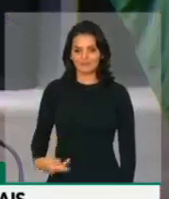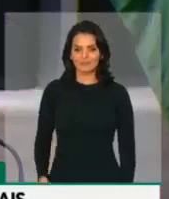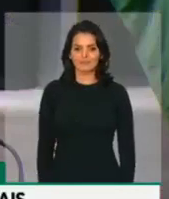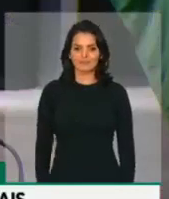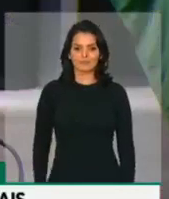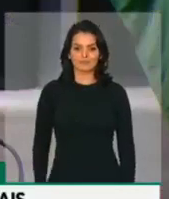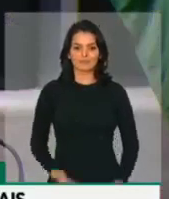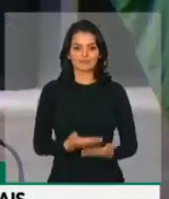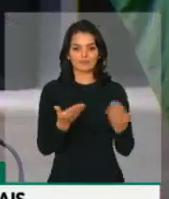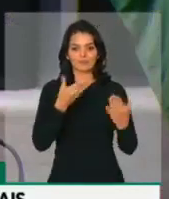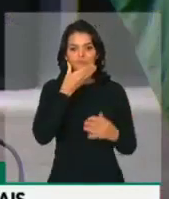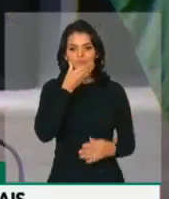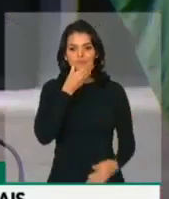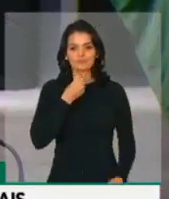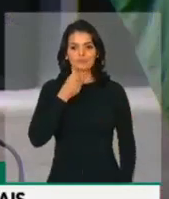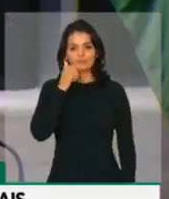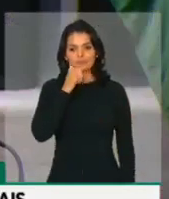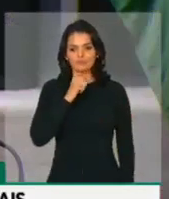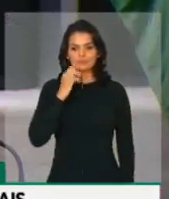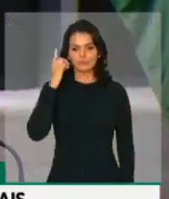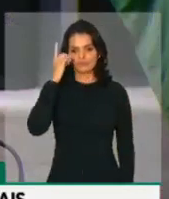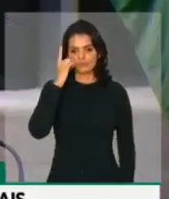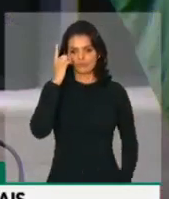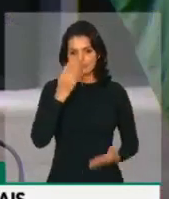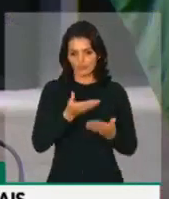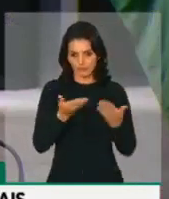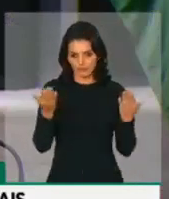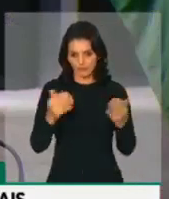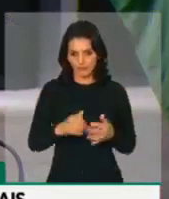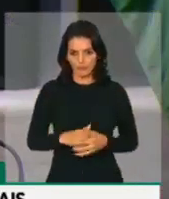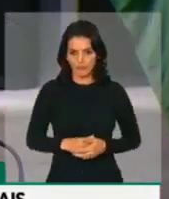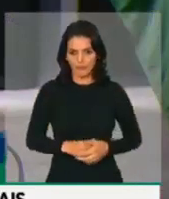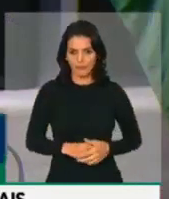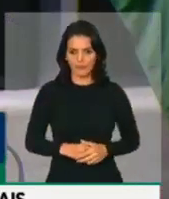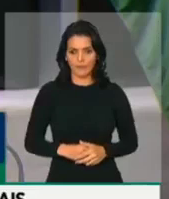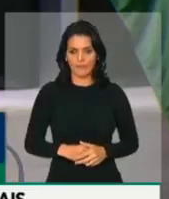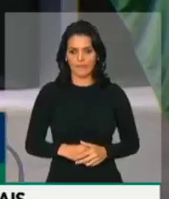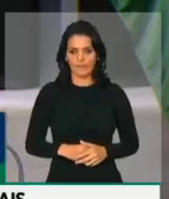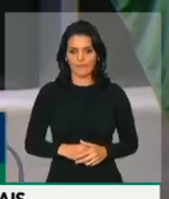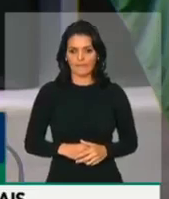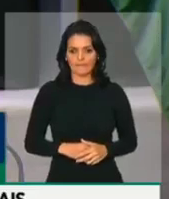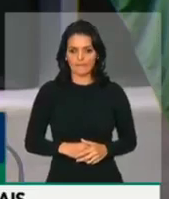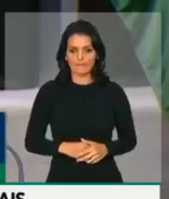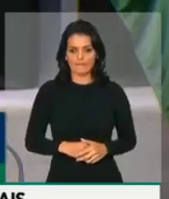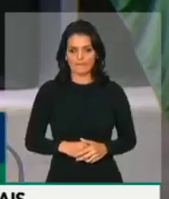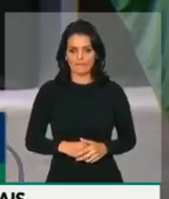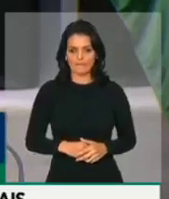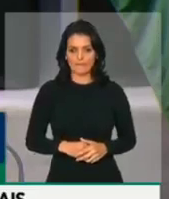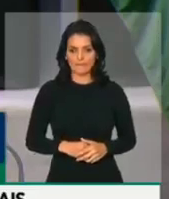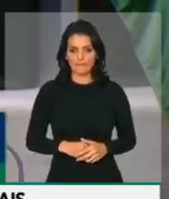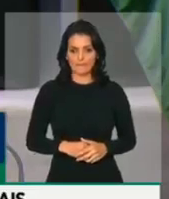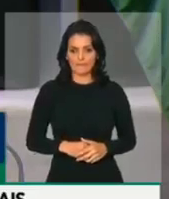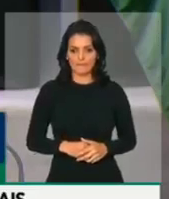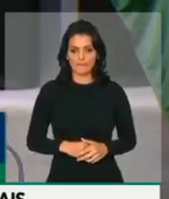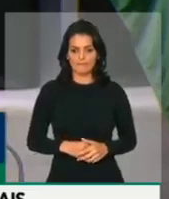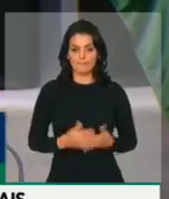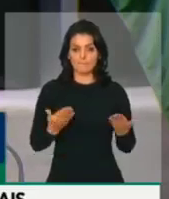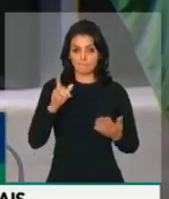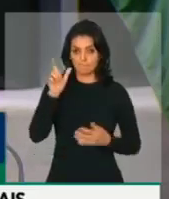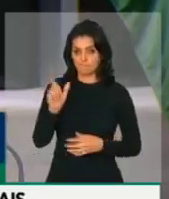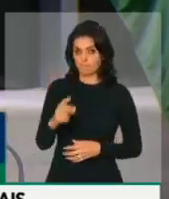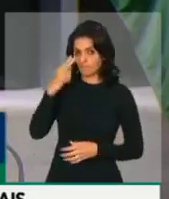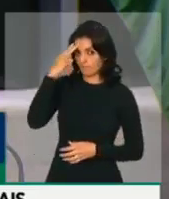senhoras e senhores deputados, eu venho, deputado Marcelo Ramos, que preside essa sessão,